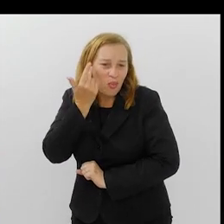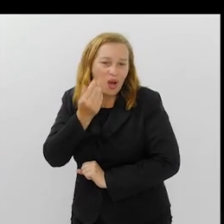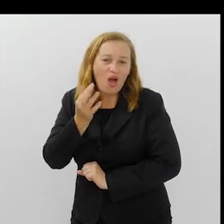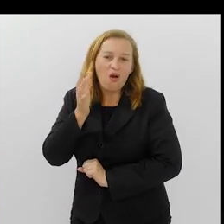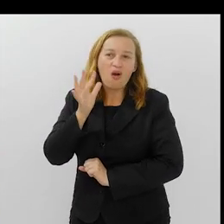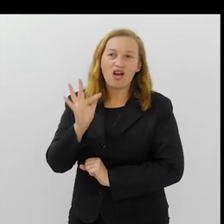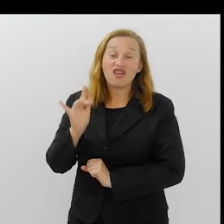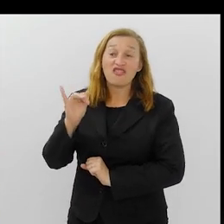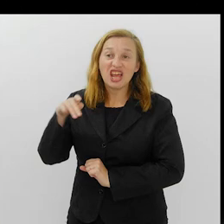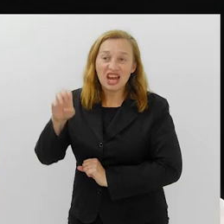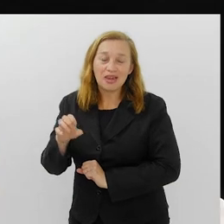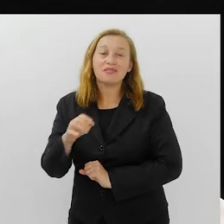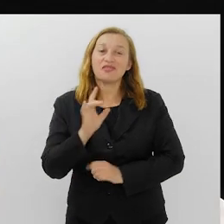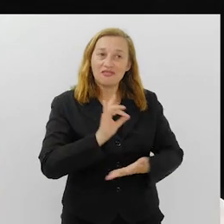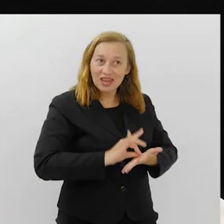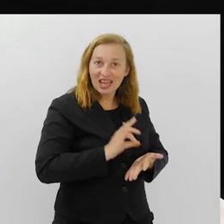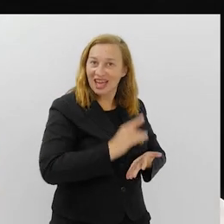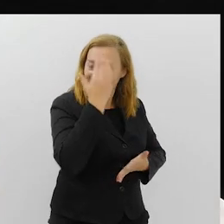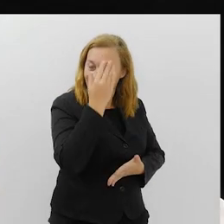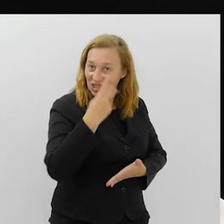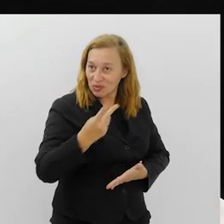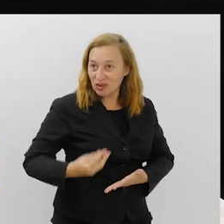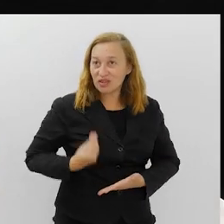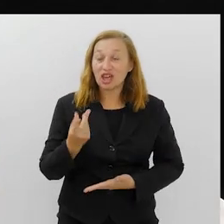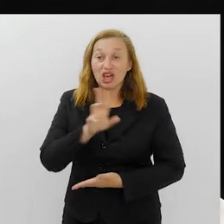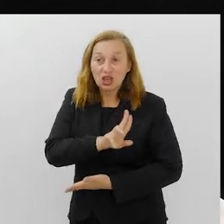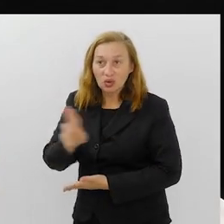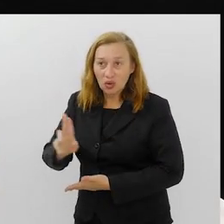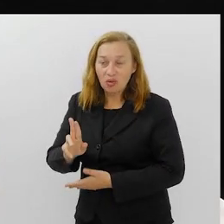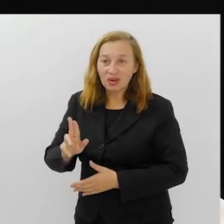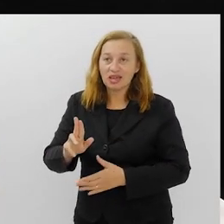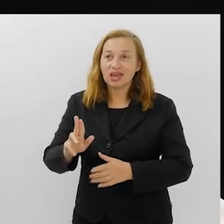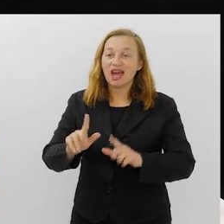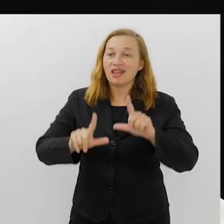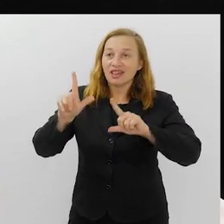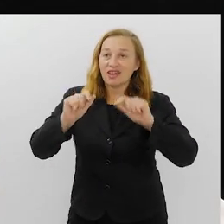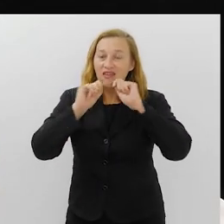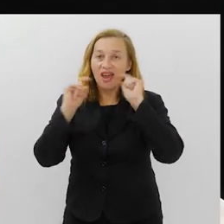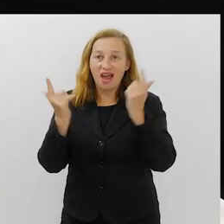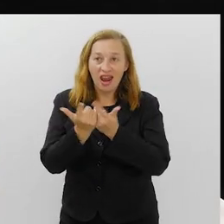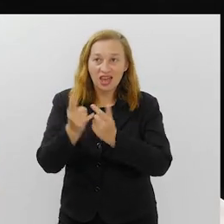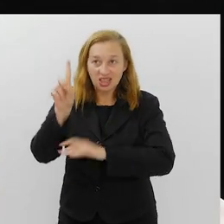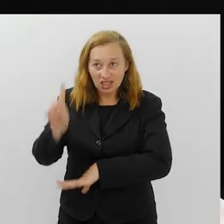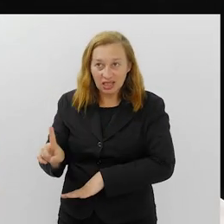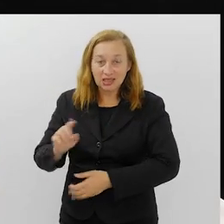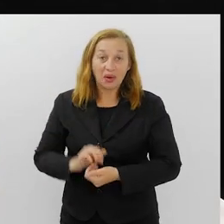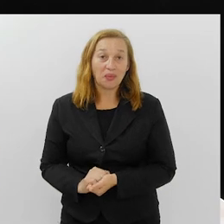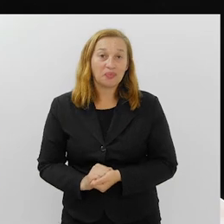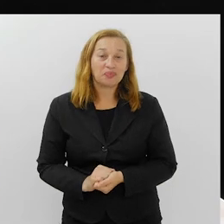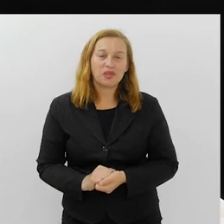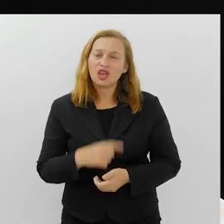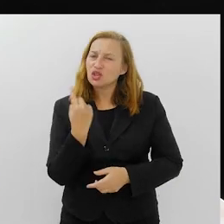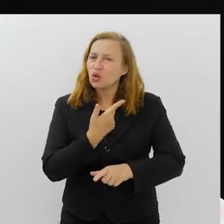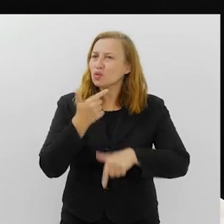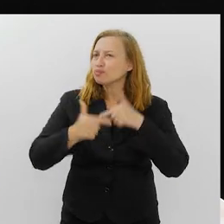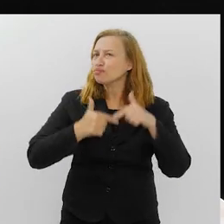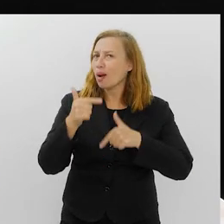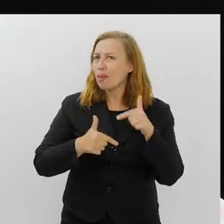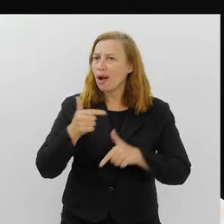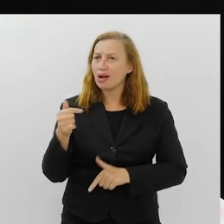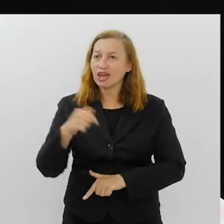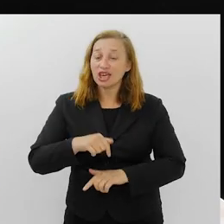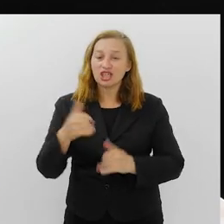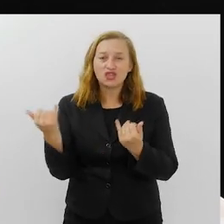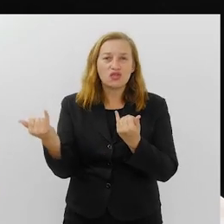se tratou. É verdade. Quero te agradecer muito a presença, em nome da direção da TV Lerge. Nesse nosso trabalho aqui